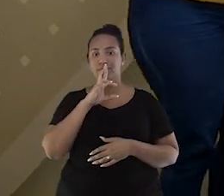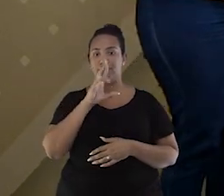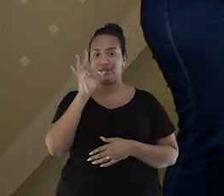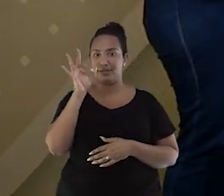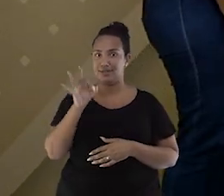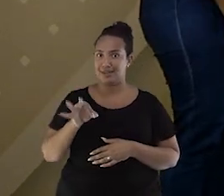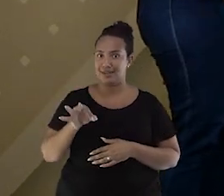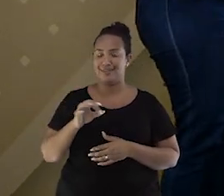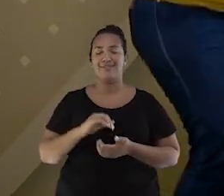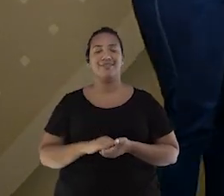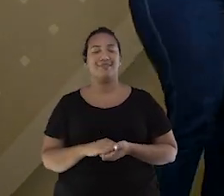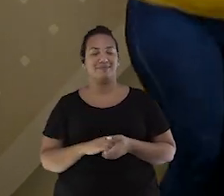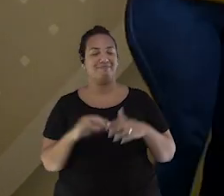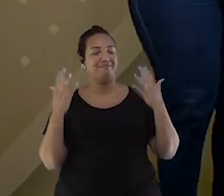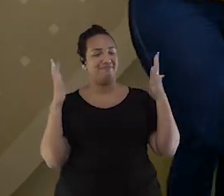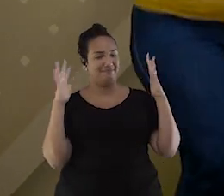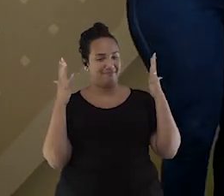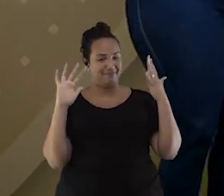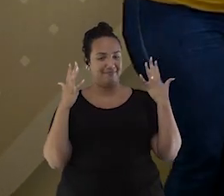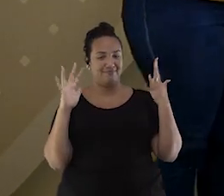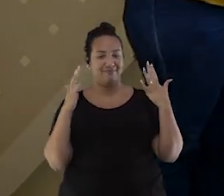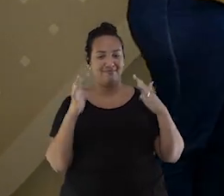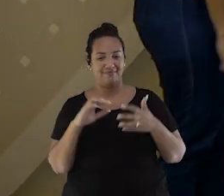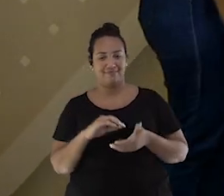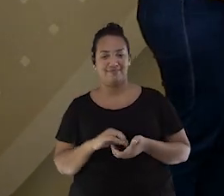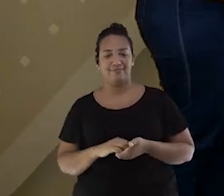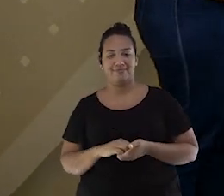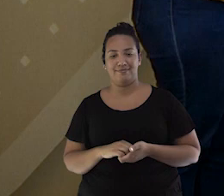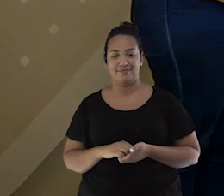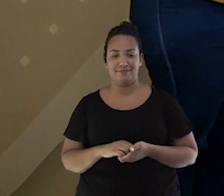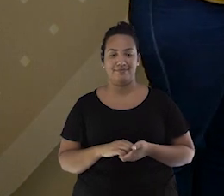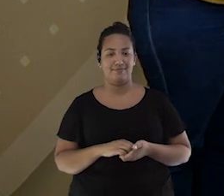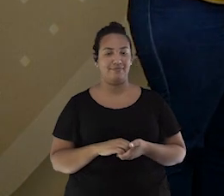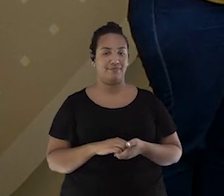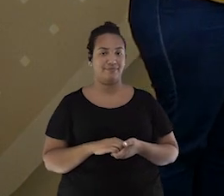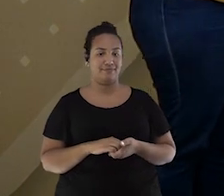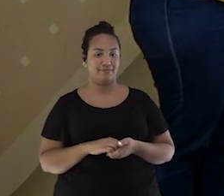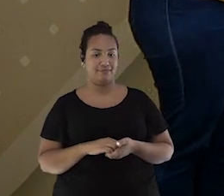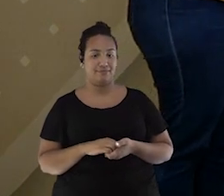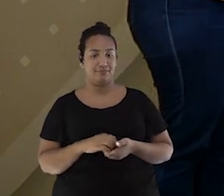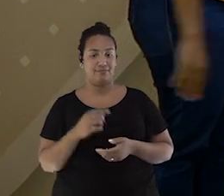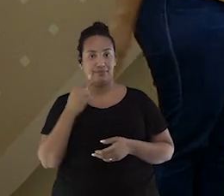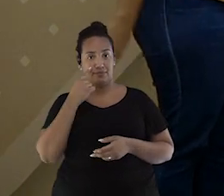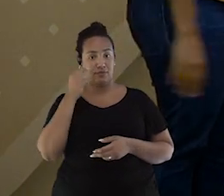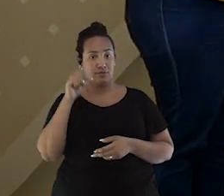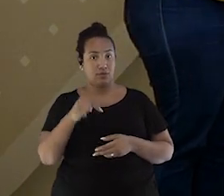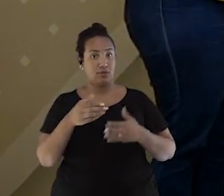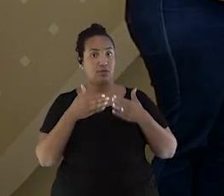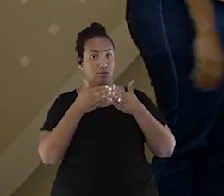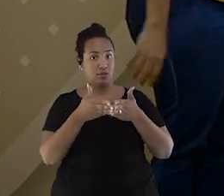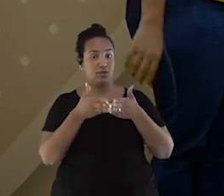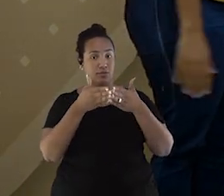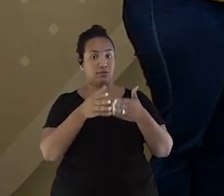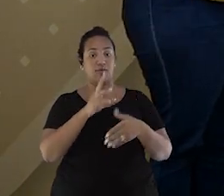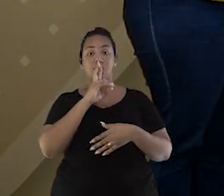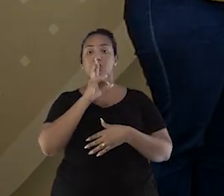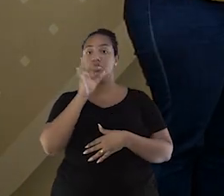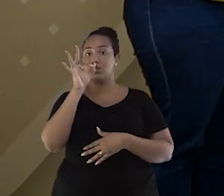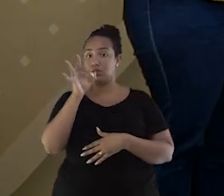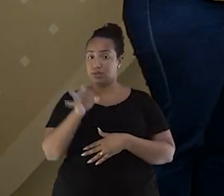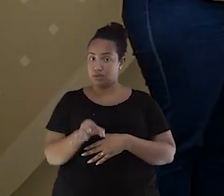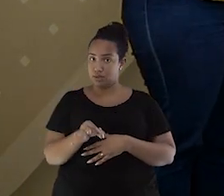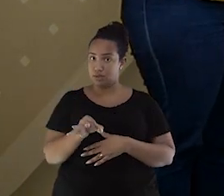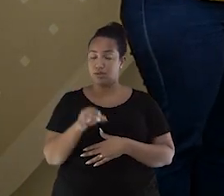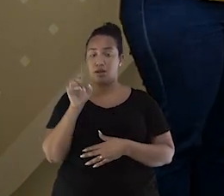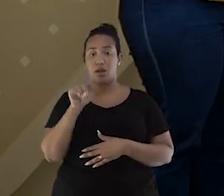Ah, ela acertou o primeiro navio dela. Esse navio que você acertou, ele é